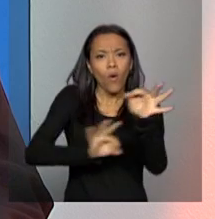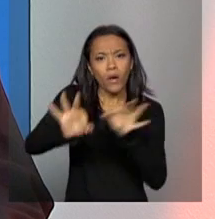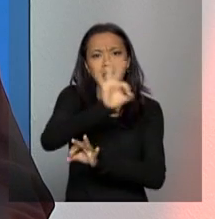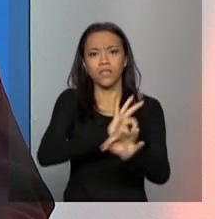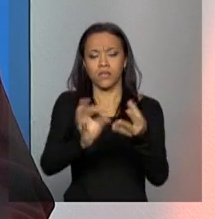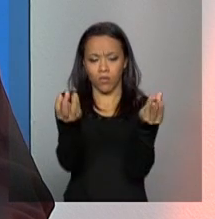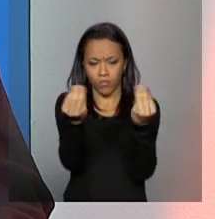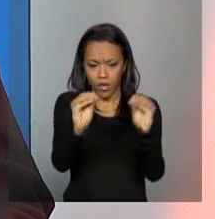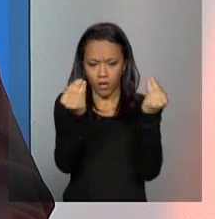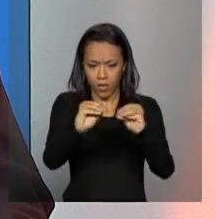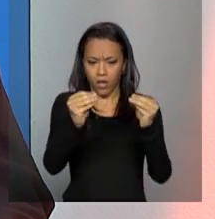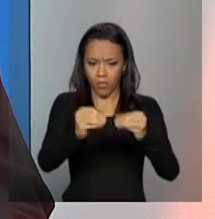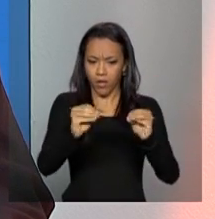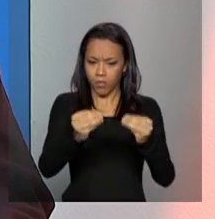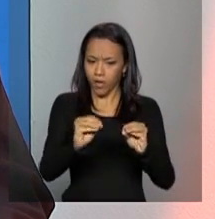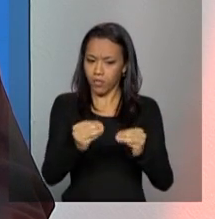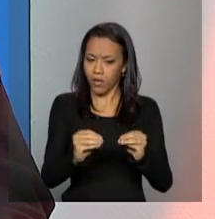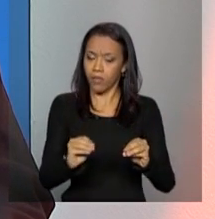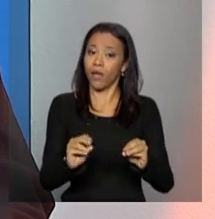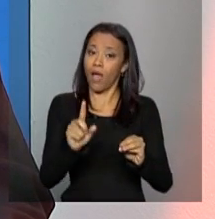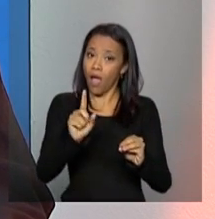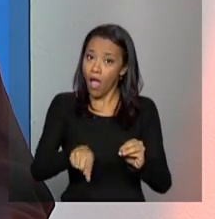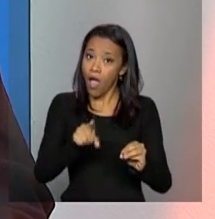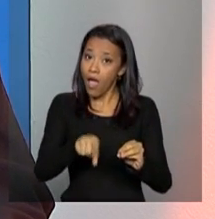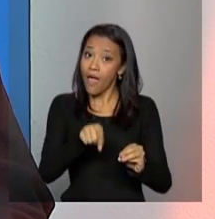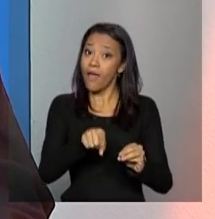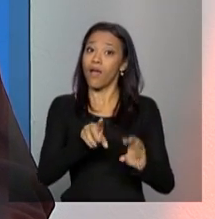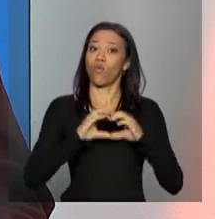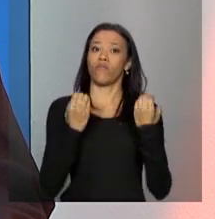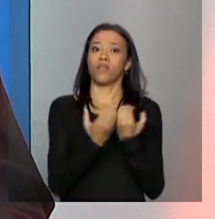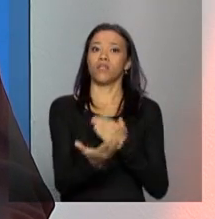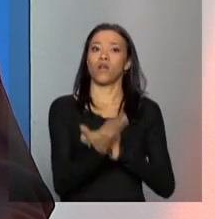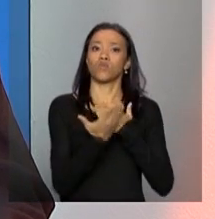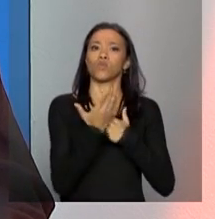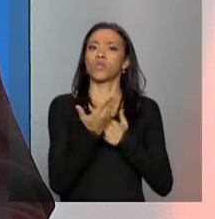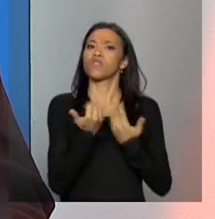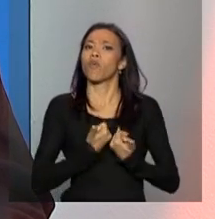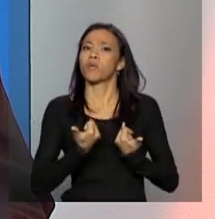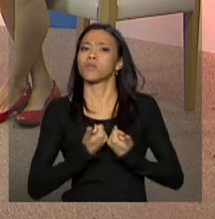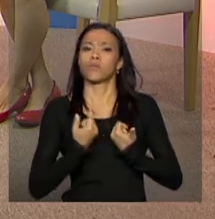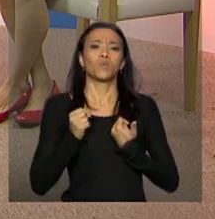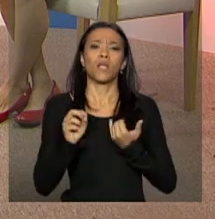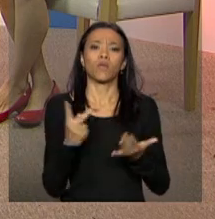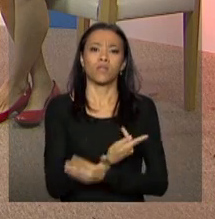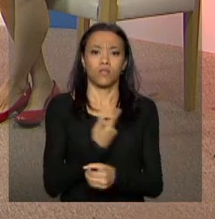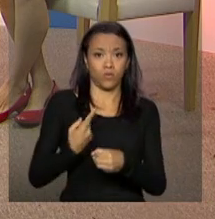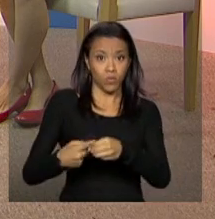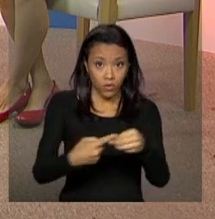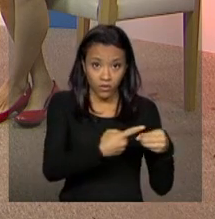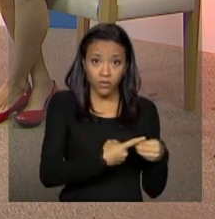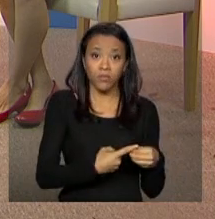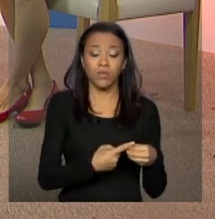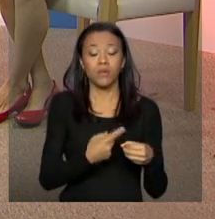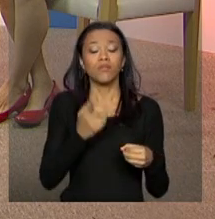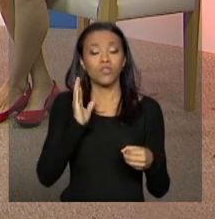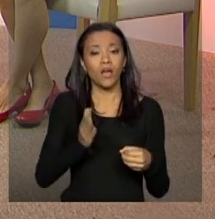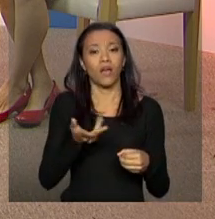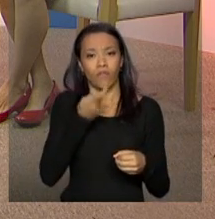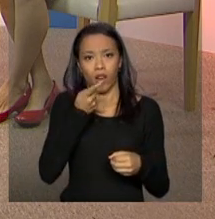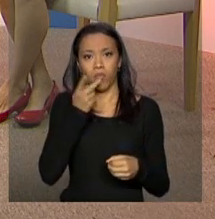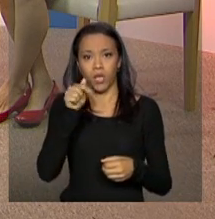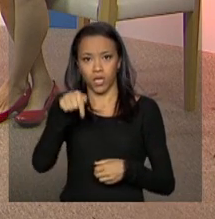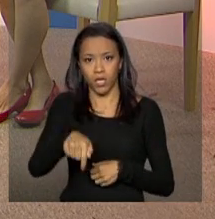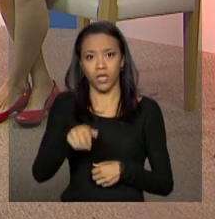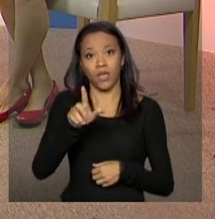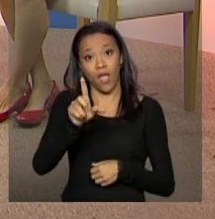município é a realização de conferência, que existe, nós até não discorremos aqui nos blocos anteriores, porque é um